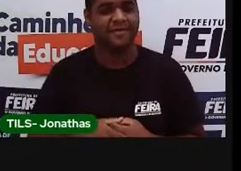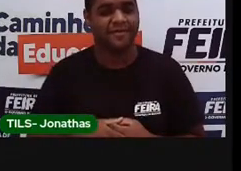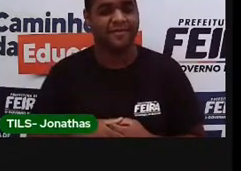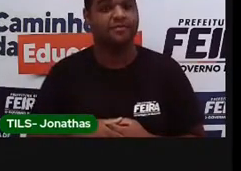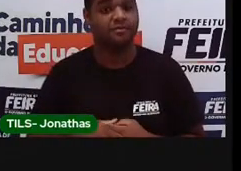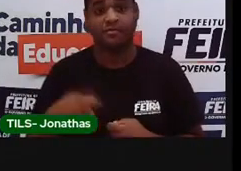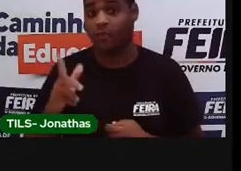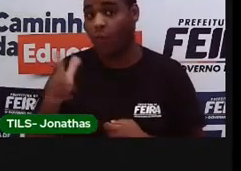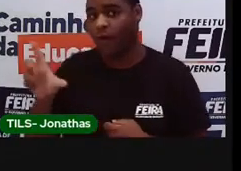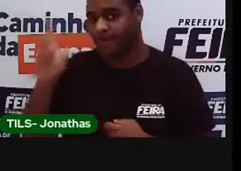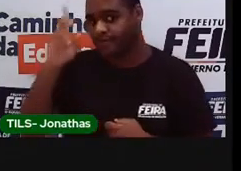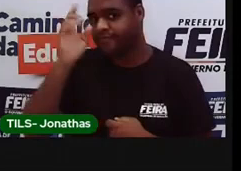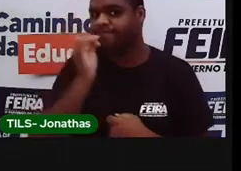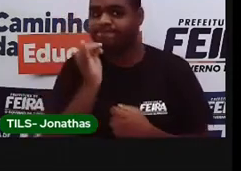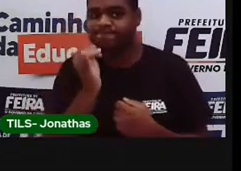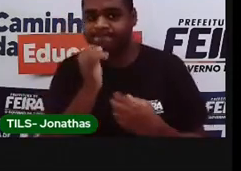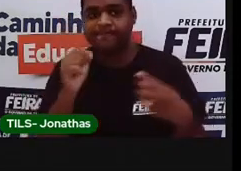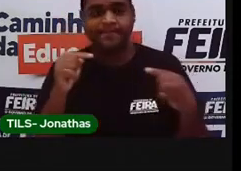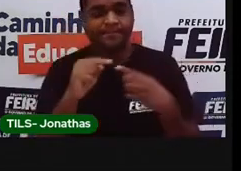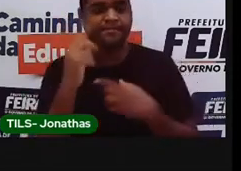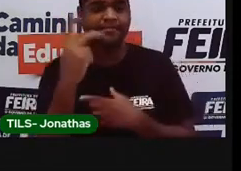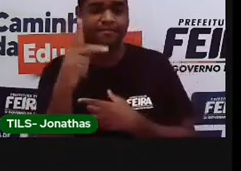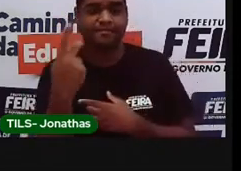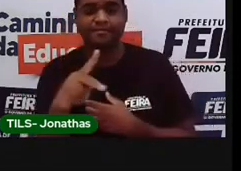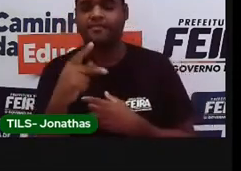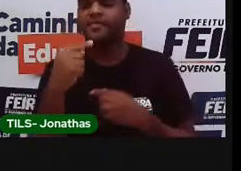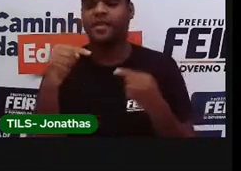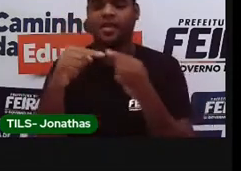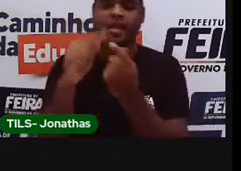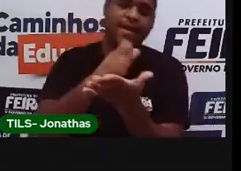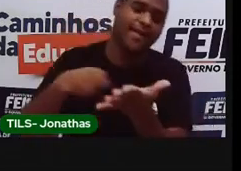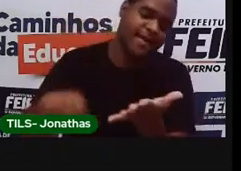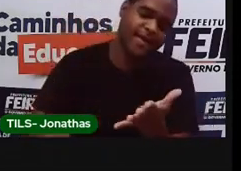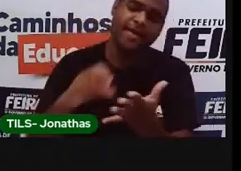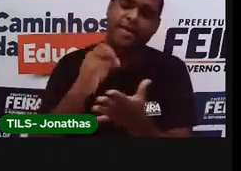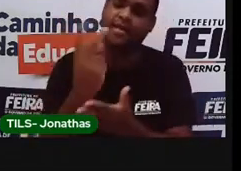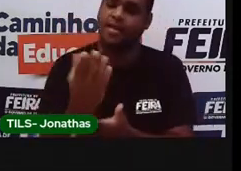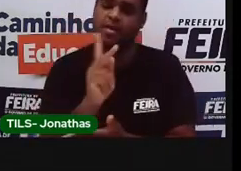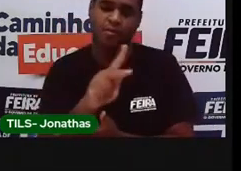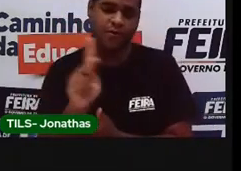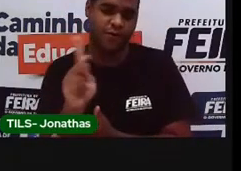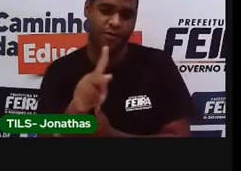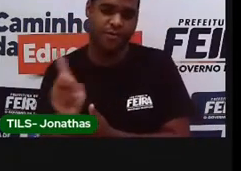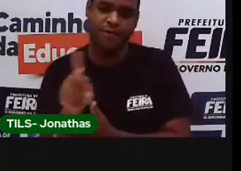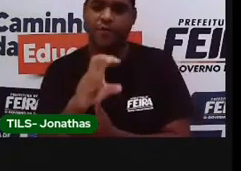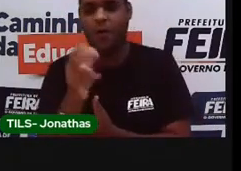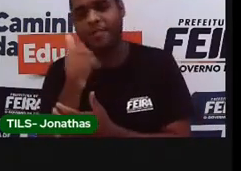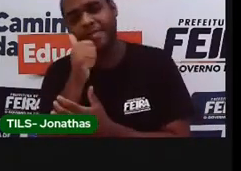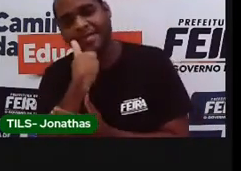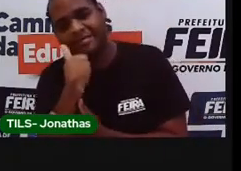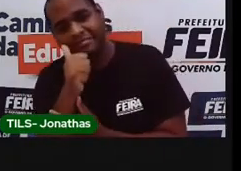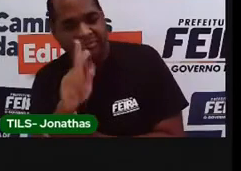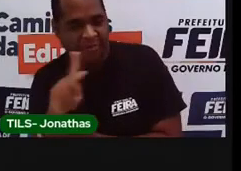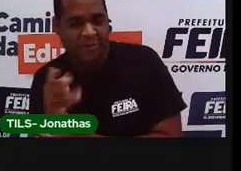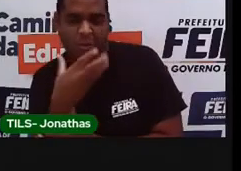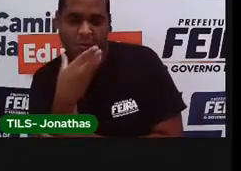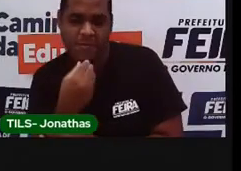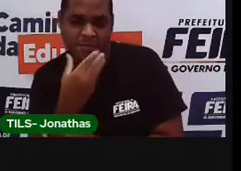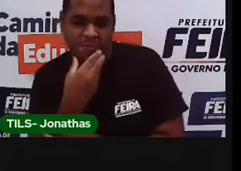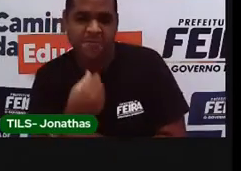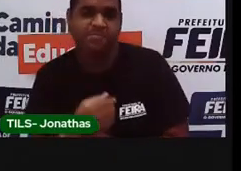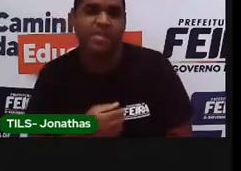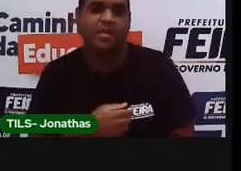O outro exemplo foi você escrevendo para o seu professor ou a sua professora.